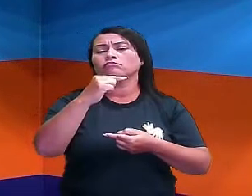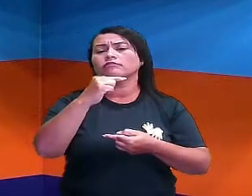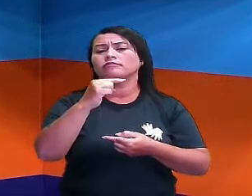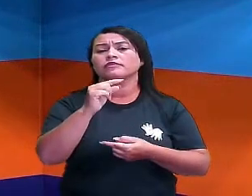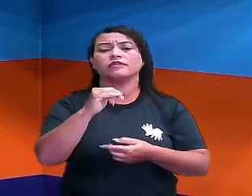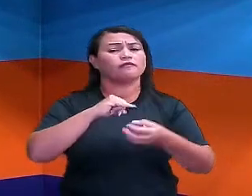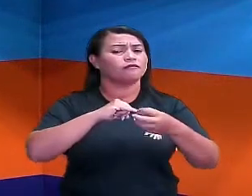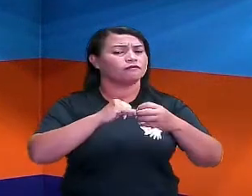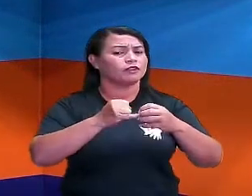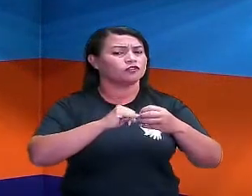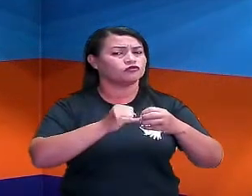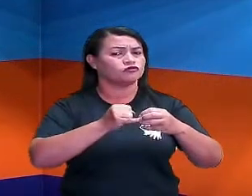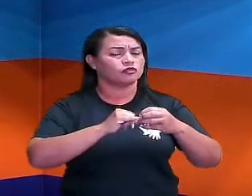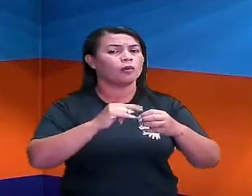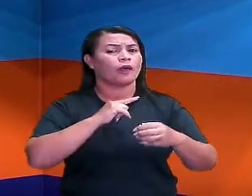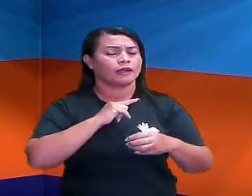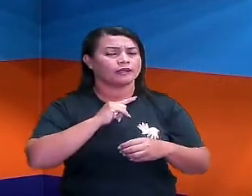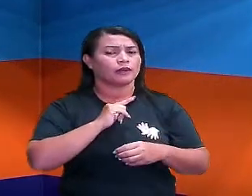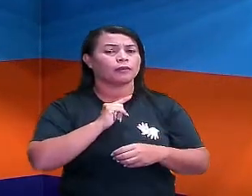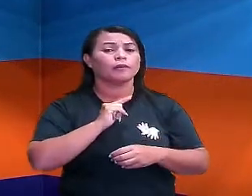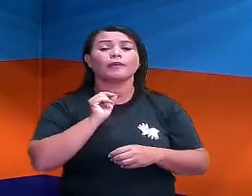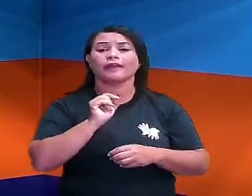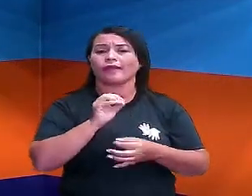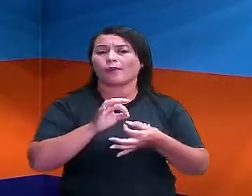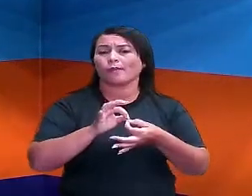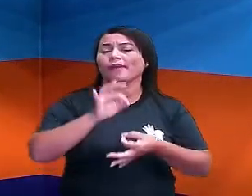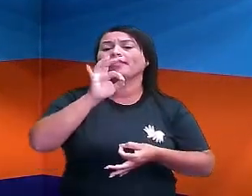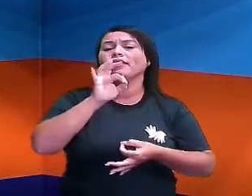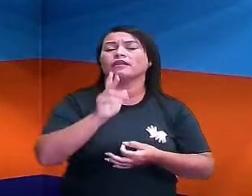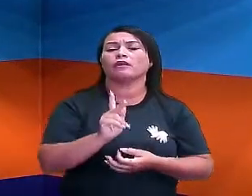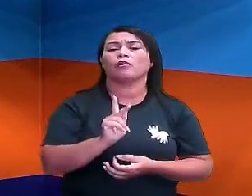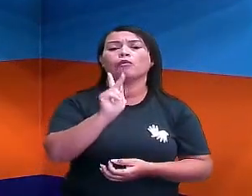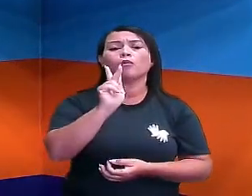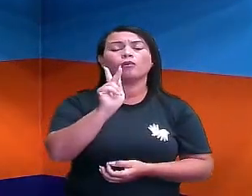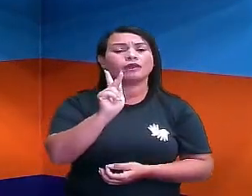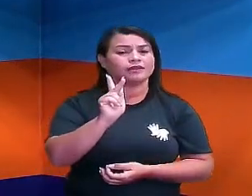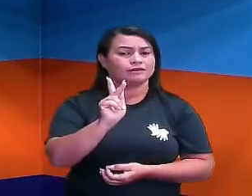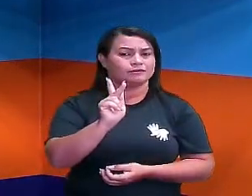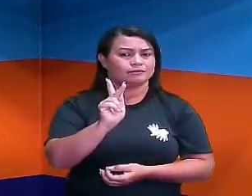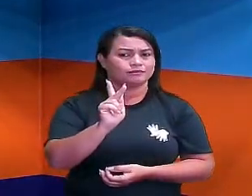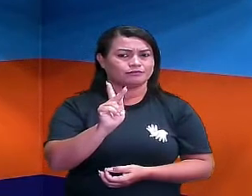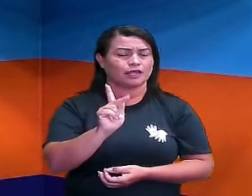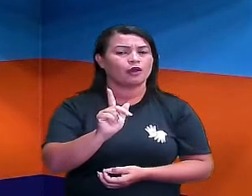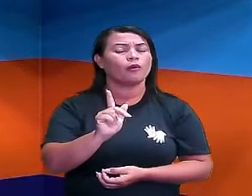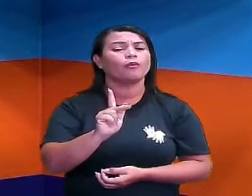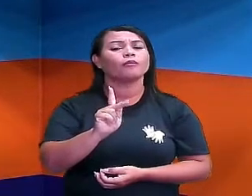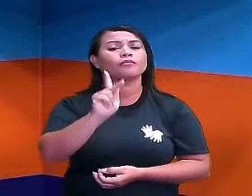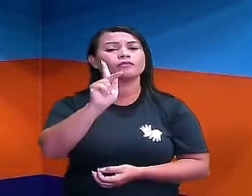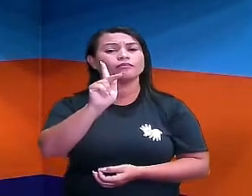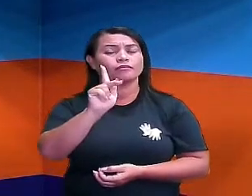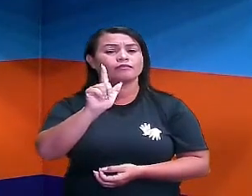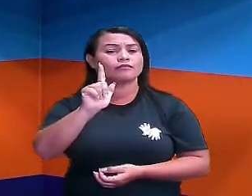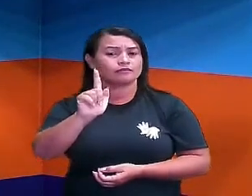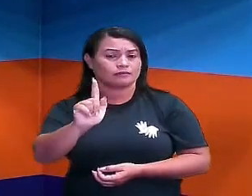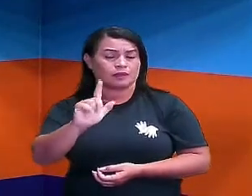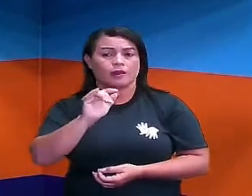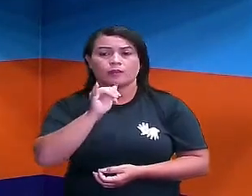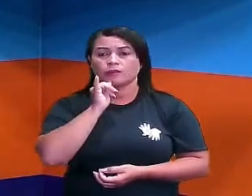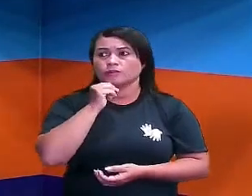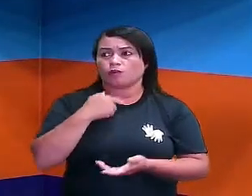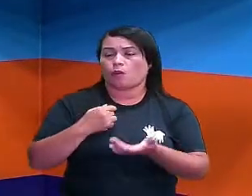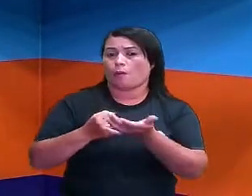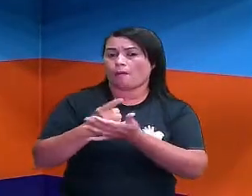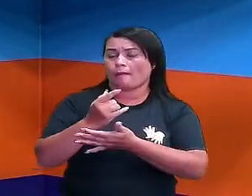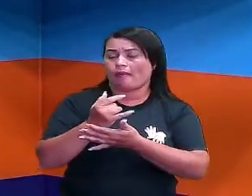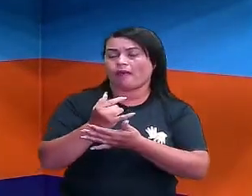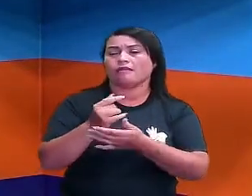ele vem na medida de quilo, e aí ele é medido na balança. Se eu for comprar na feira o feijão, o feirante vai me